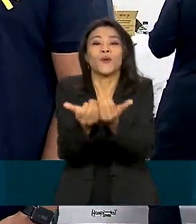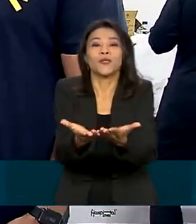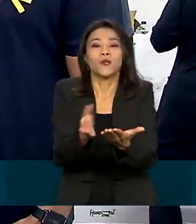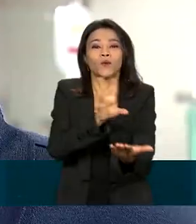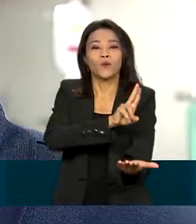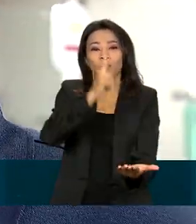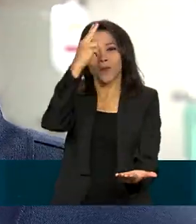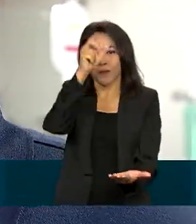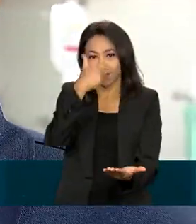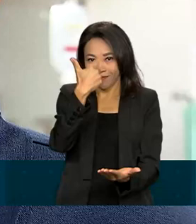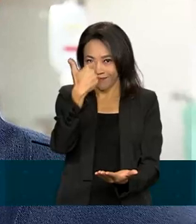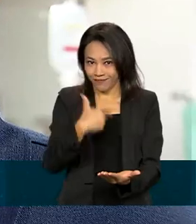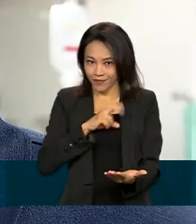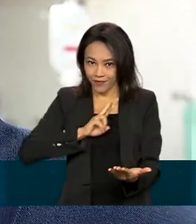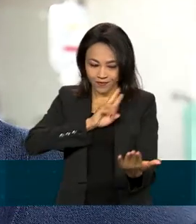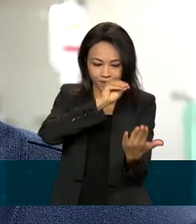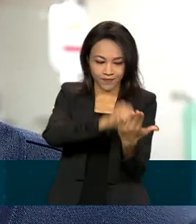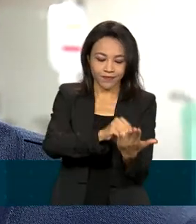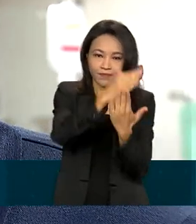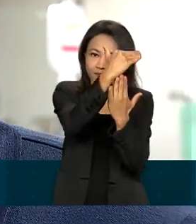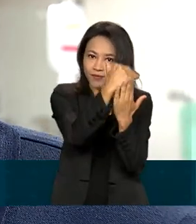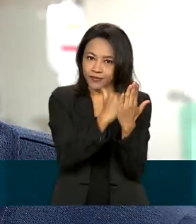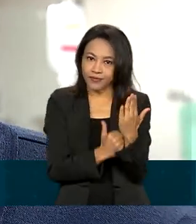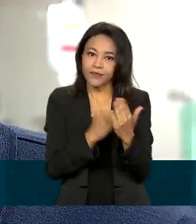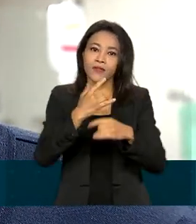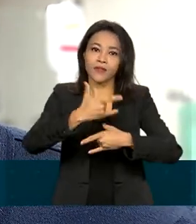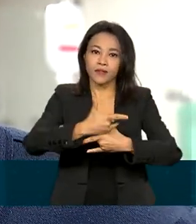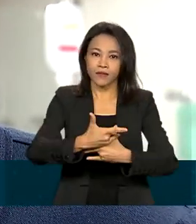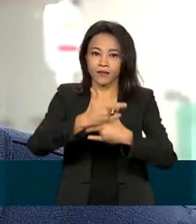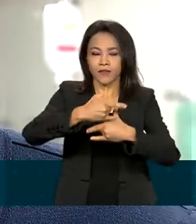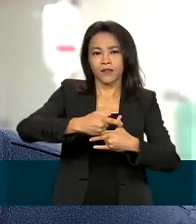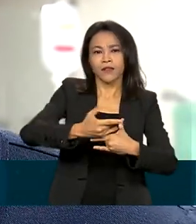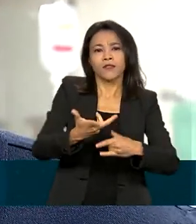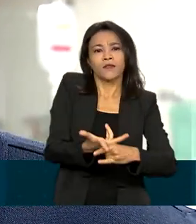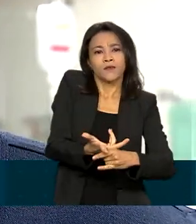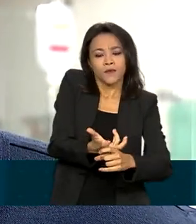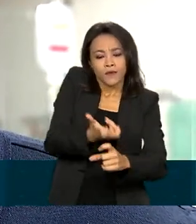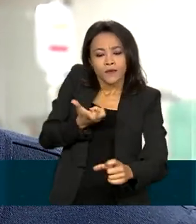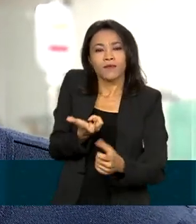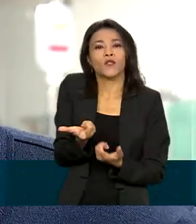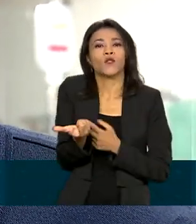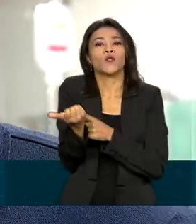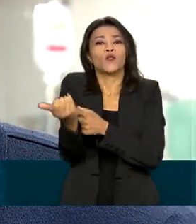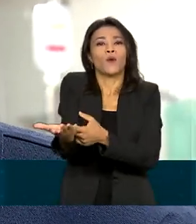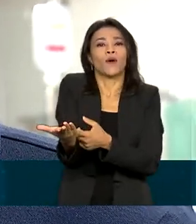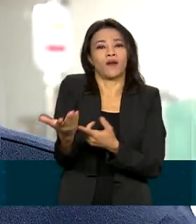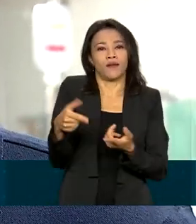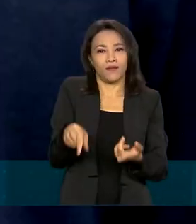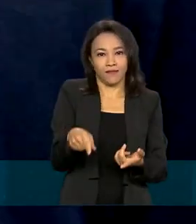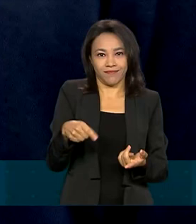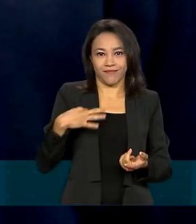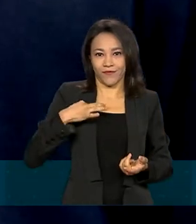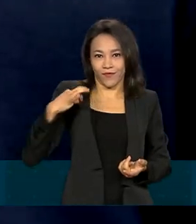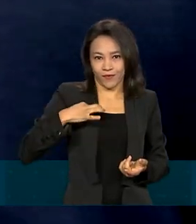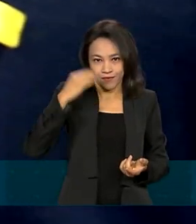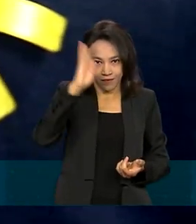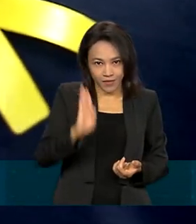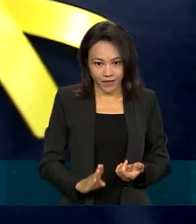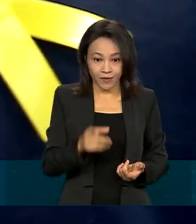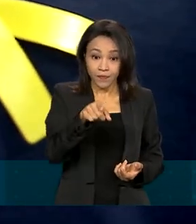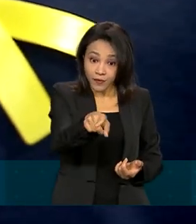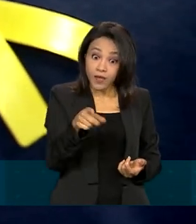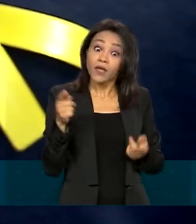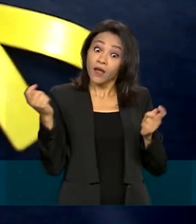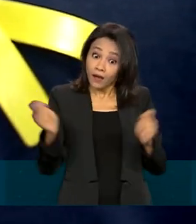Se cadastrou no Registro Nacional de Doadores Voluntários de Medula Óssea no Brasil, o Redome. E agora também é um